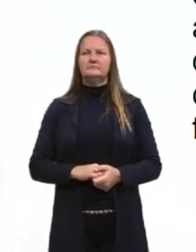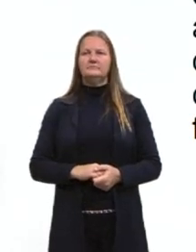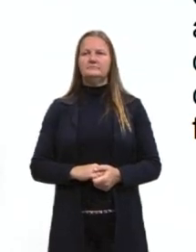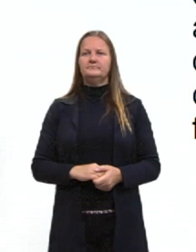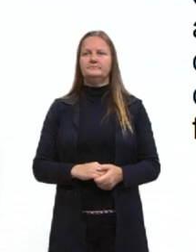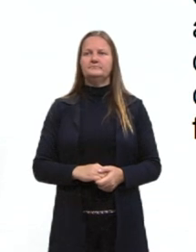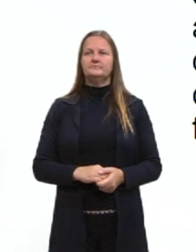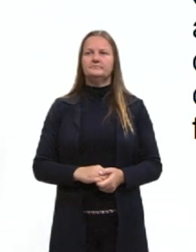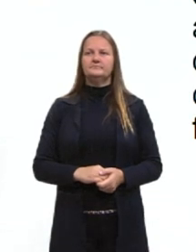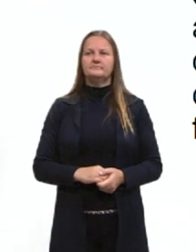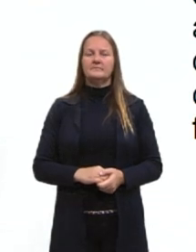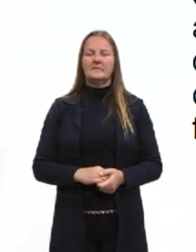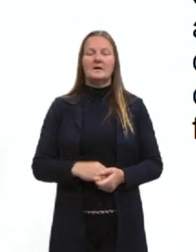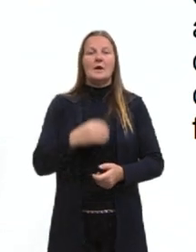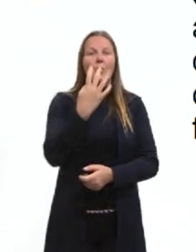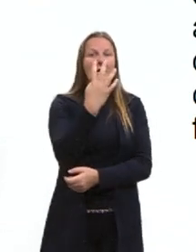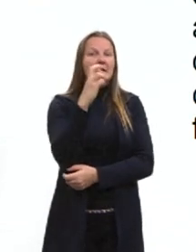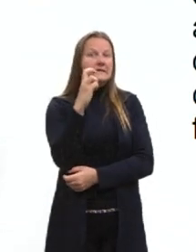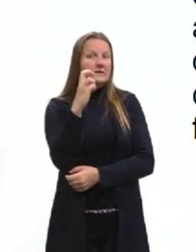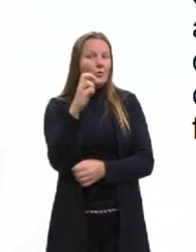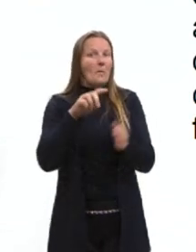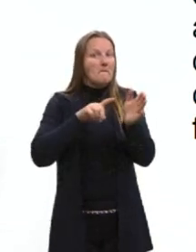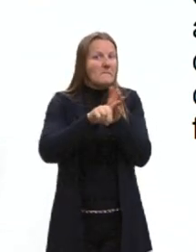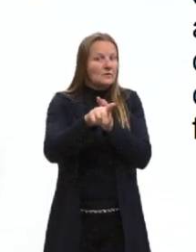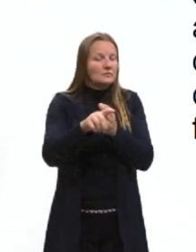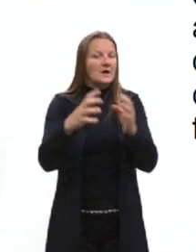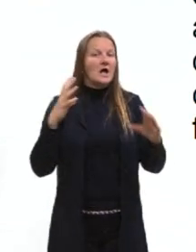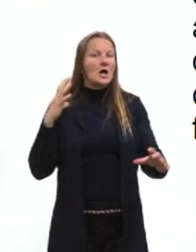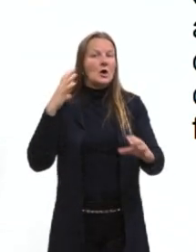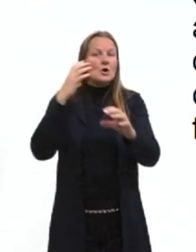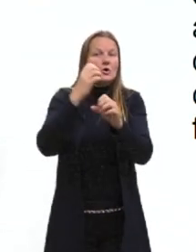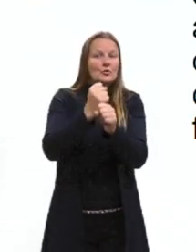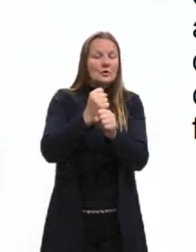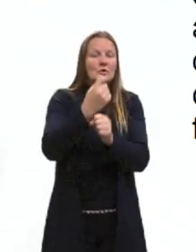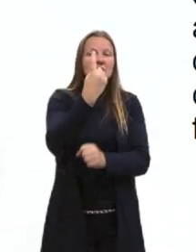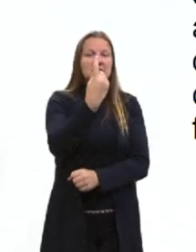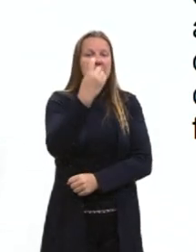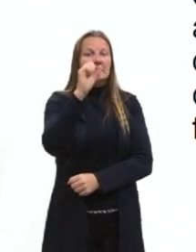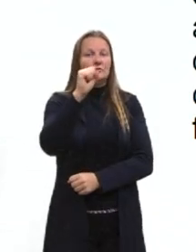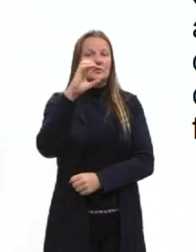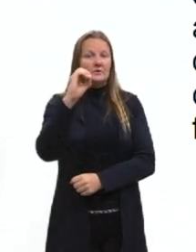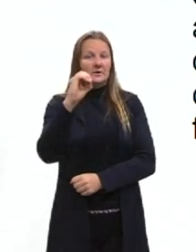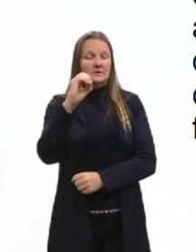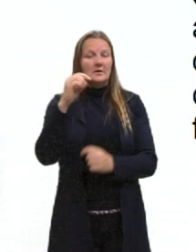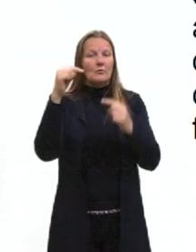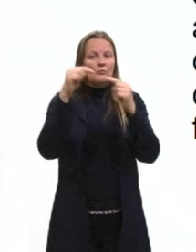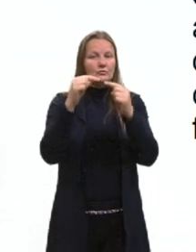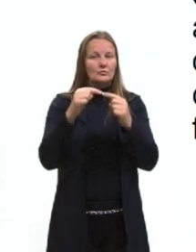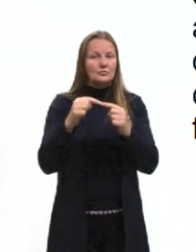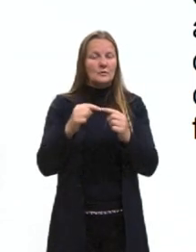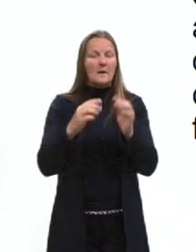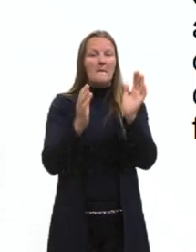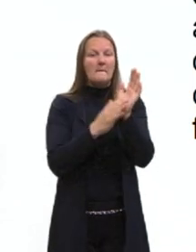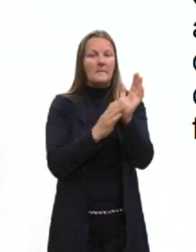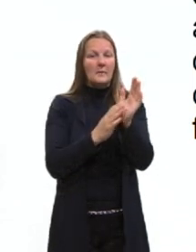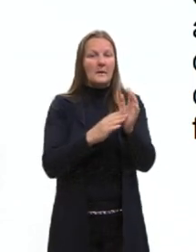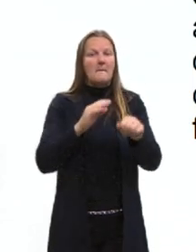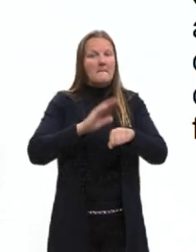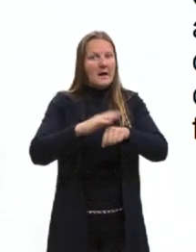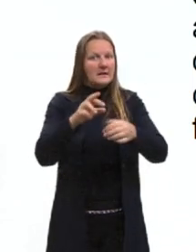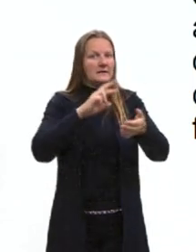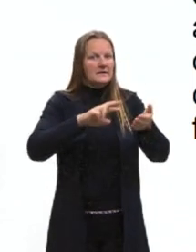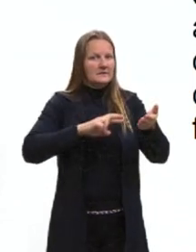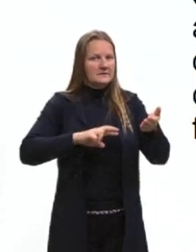cada uma é composta por 45 questões, ao total ele tem 180 questões objetivas e a proposta de produção de